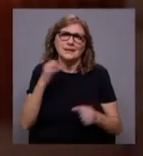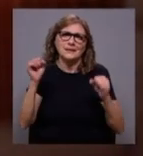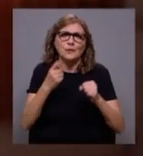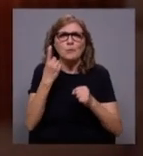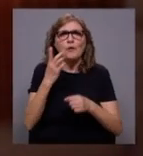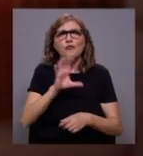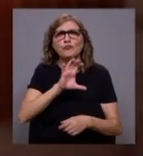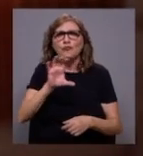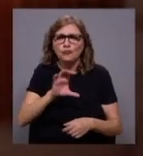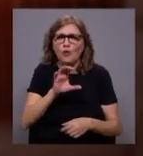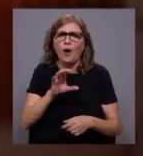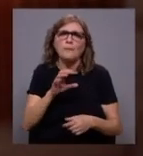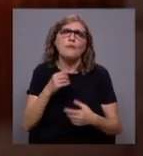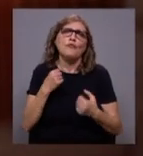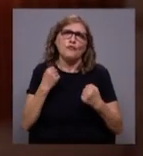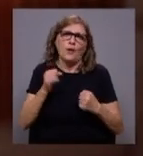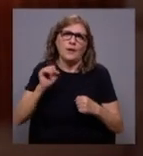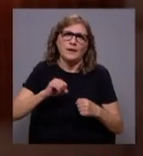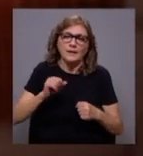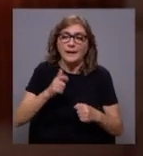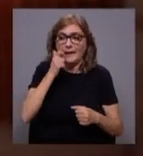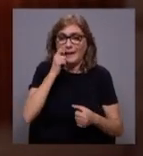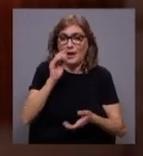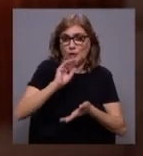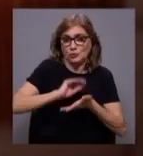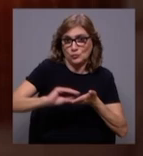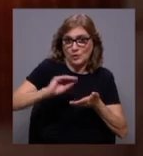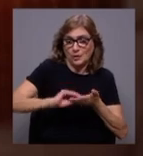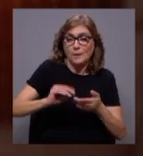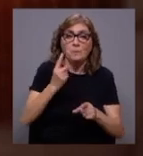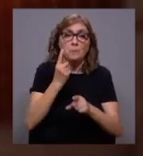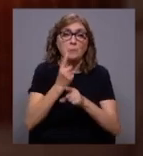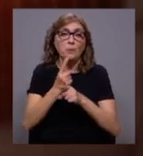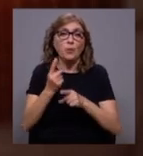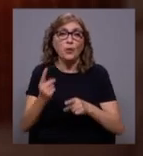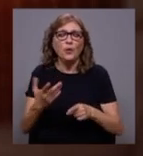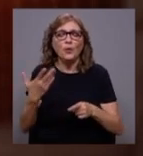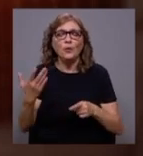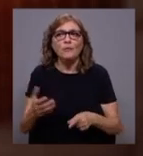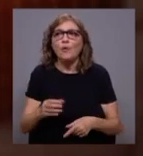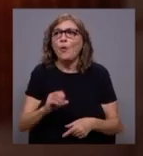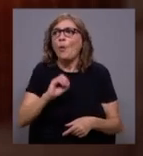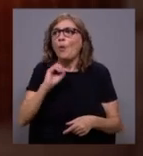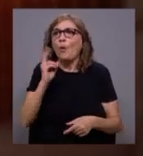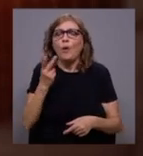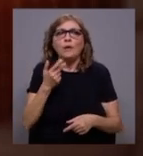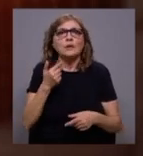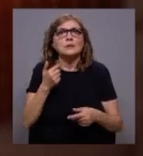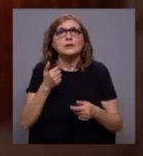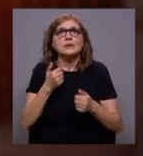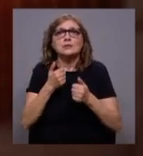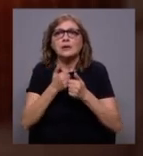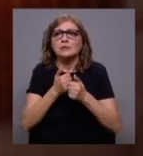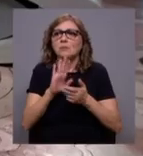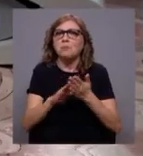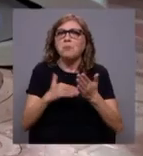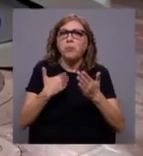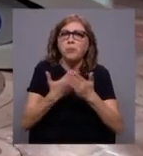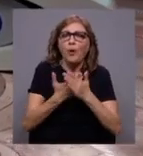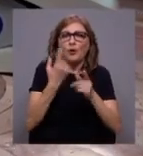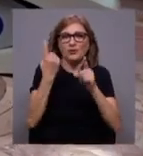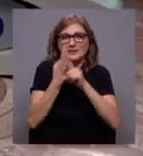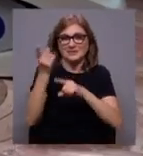muito intensa entre quem escreve, porque ou seguindo as propostas de